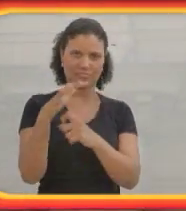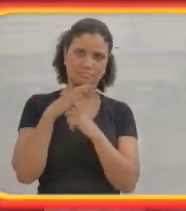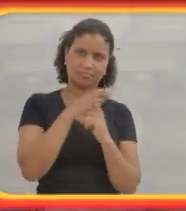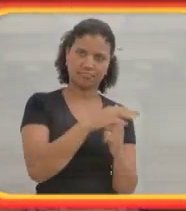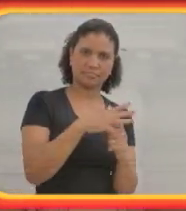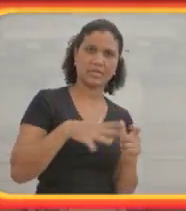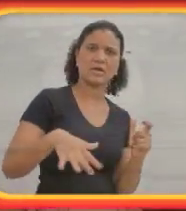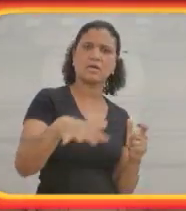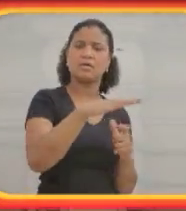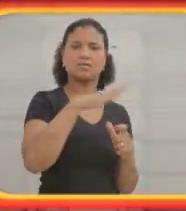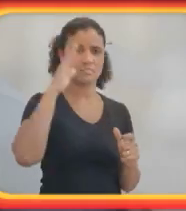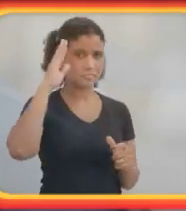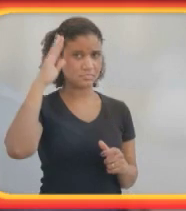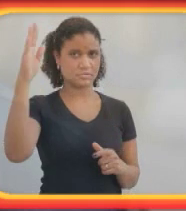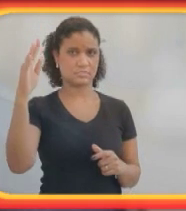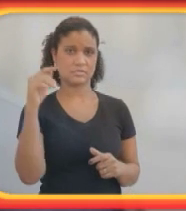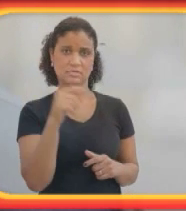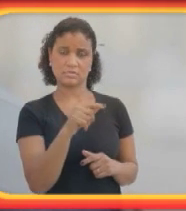trabalho.